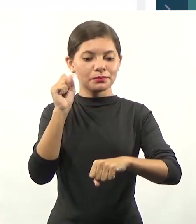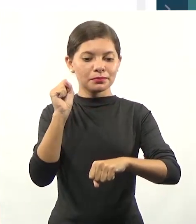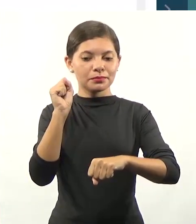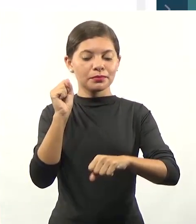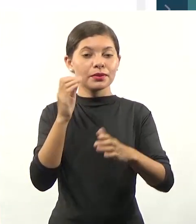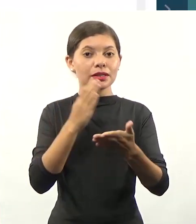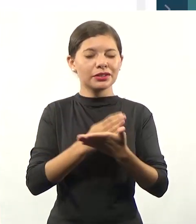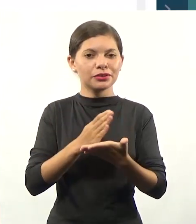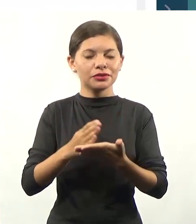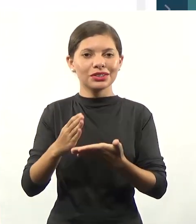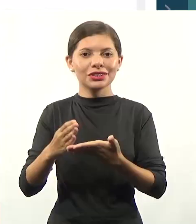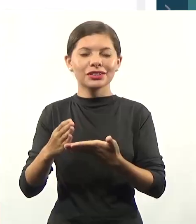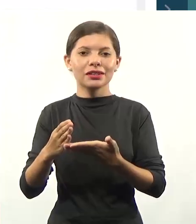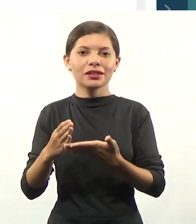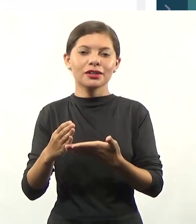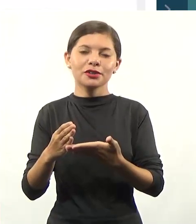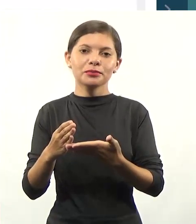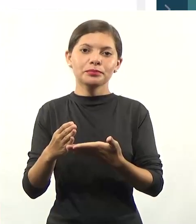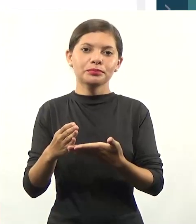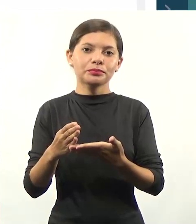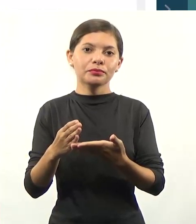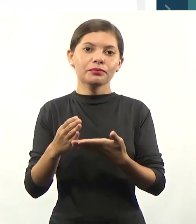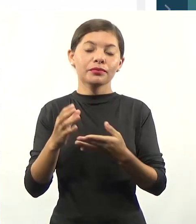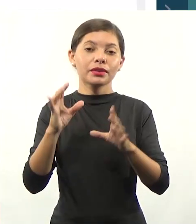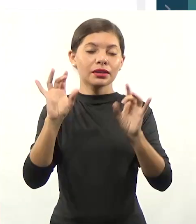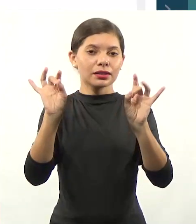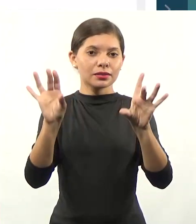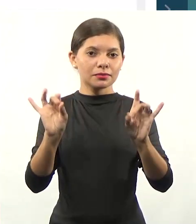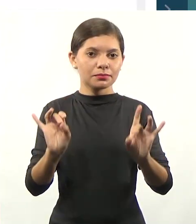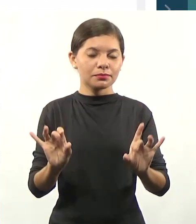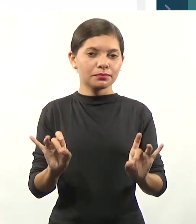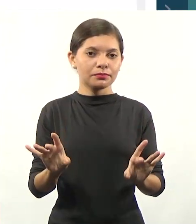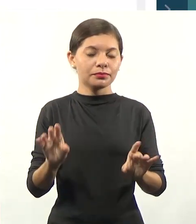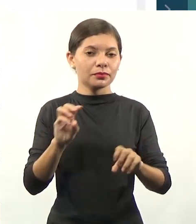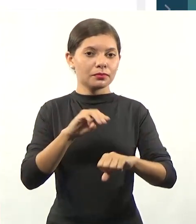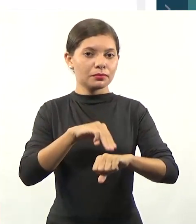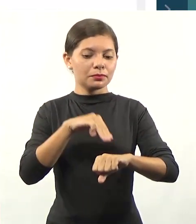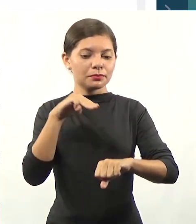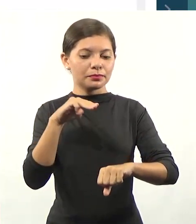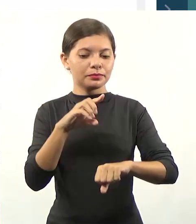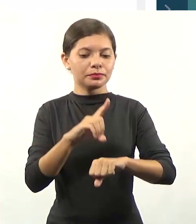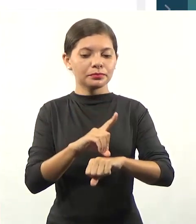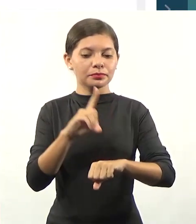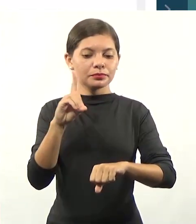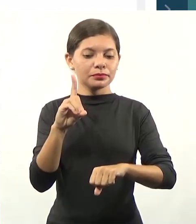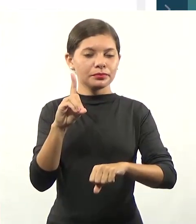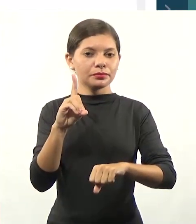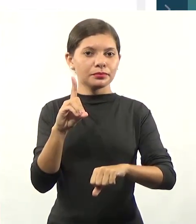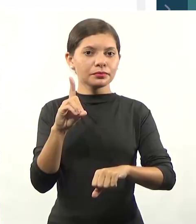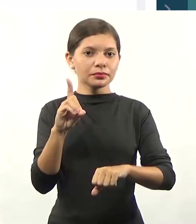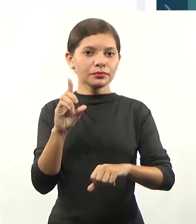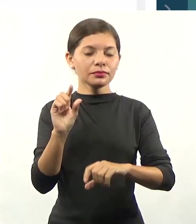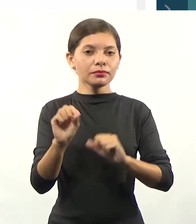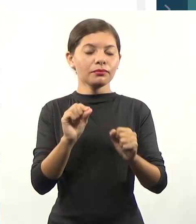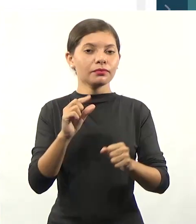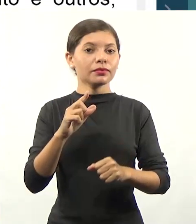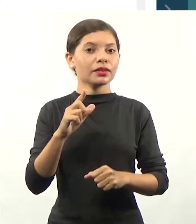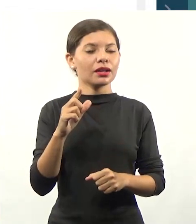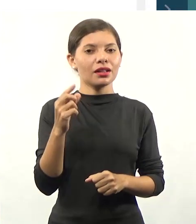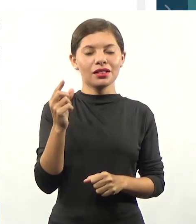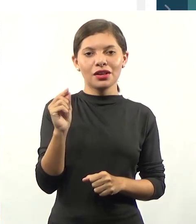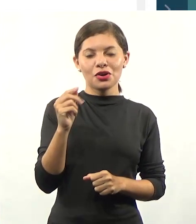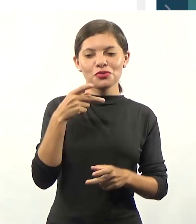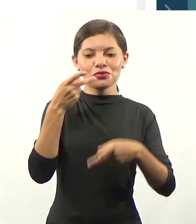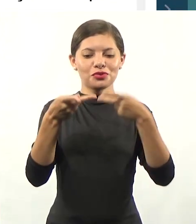dividida em a especialização, mestrado e doutorado. Então, é por isso que a gente não deve falar